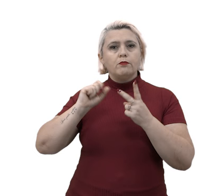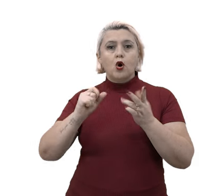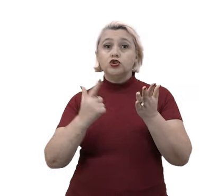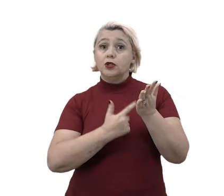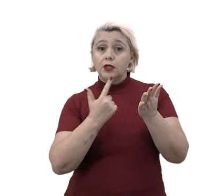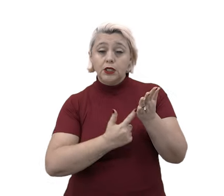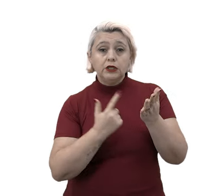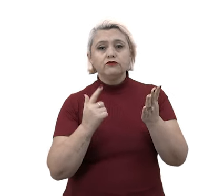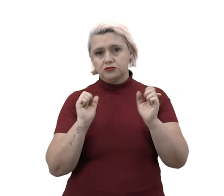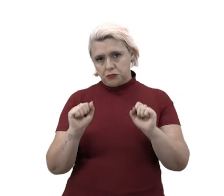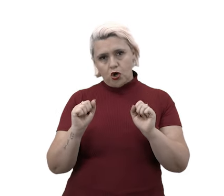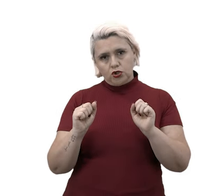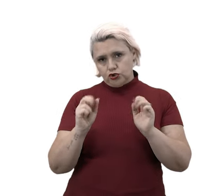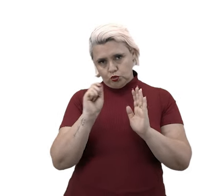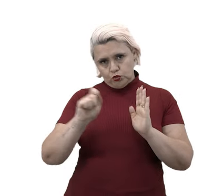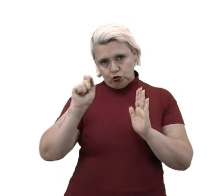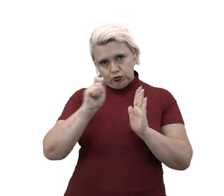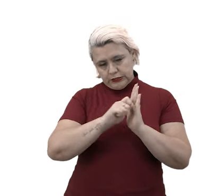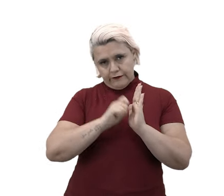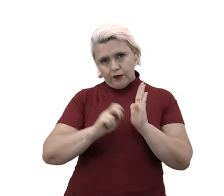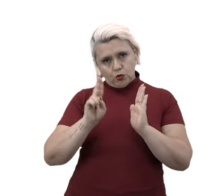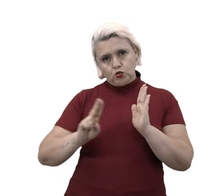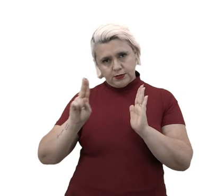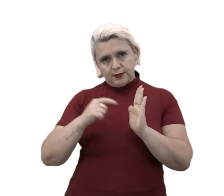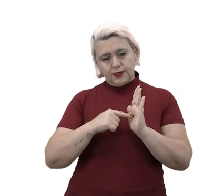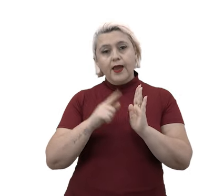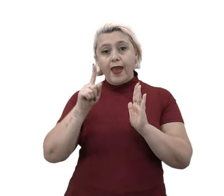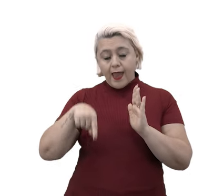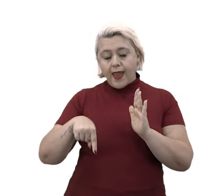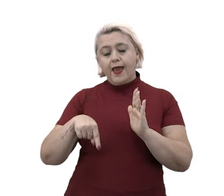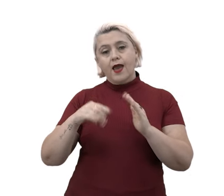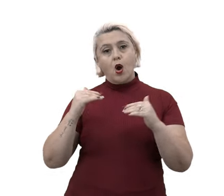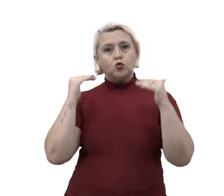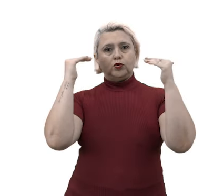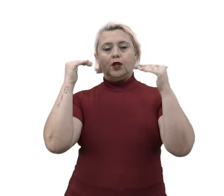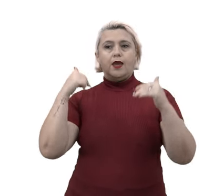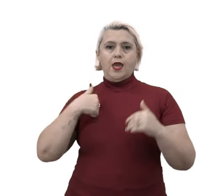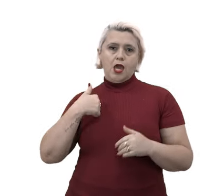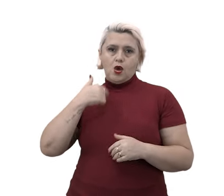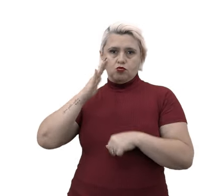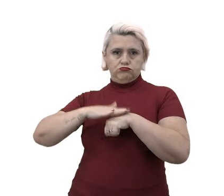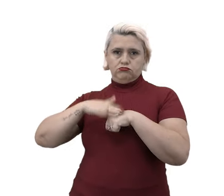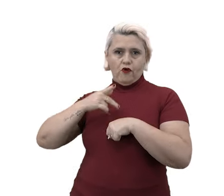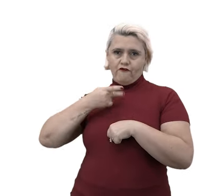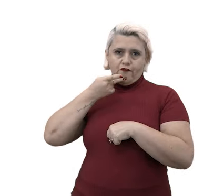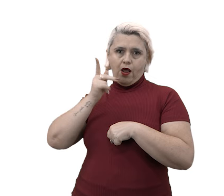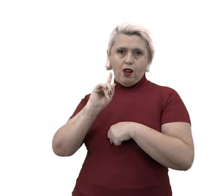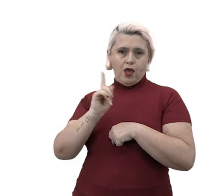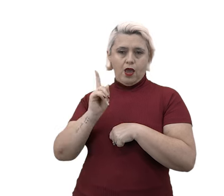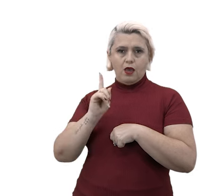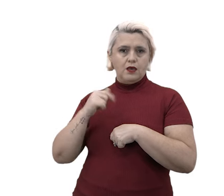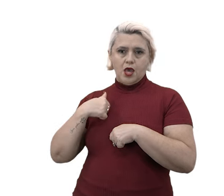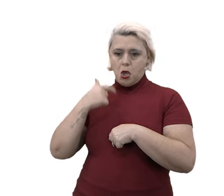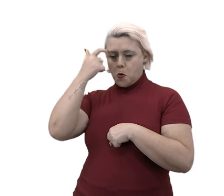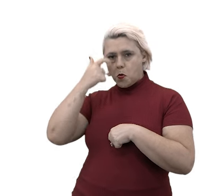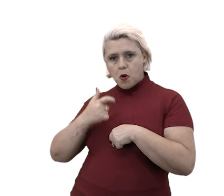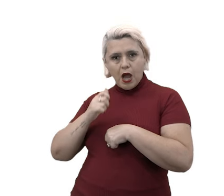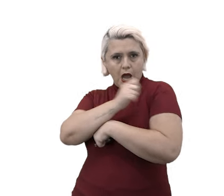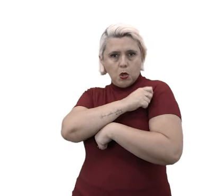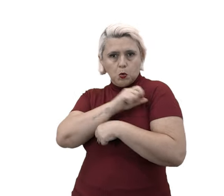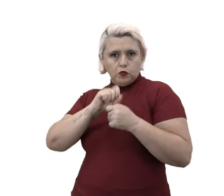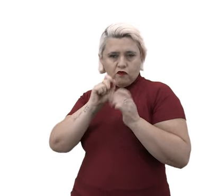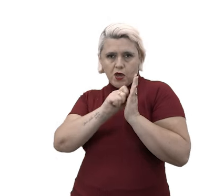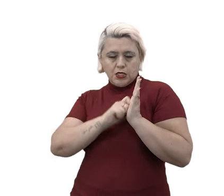autor, pode ser um livro, né? Que aí vai funcionar como uma autoridade no assunto. Olha, não fui eu, pobre